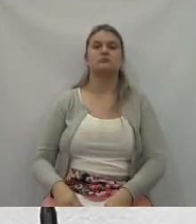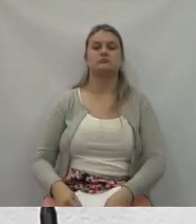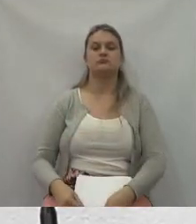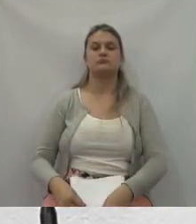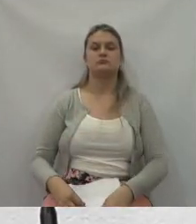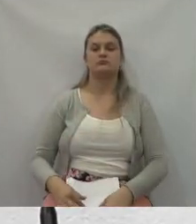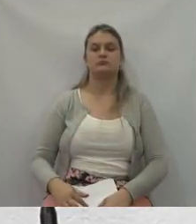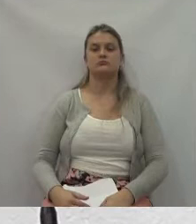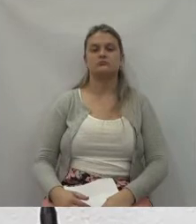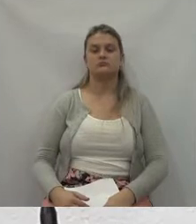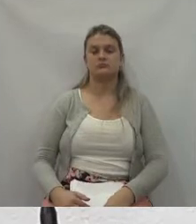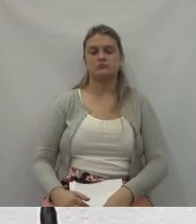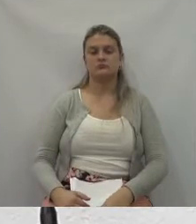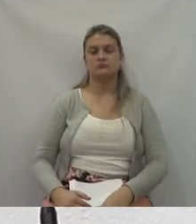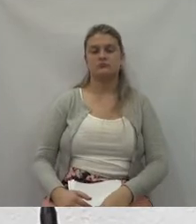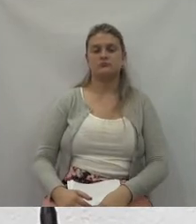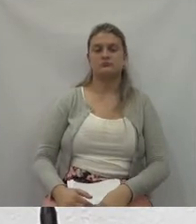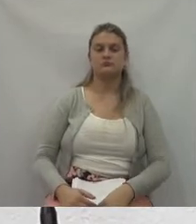estivemos em ação